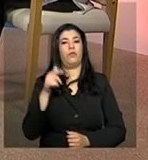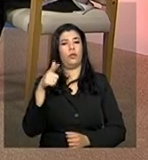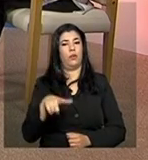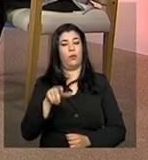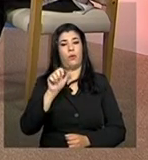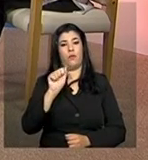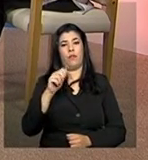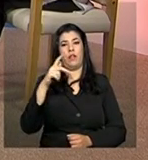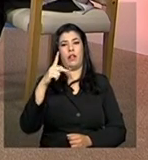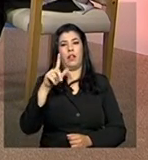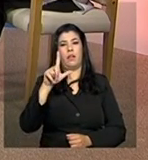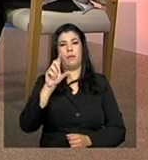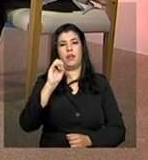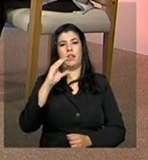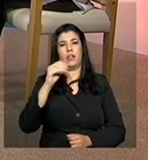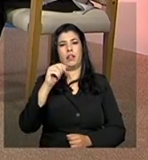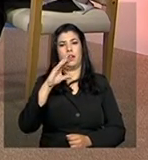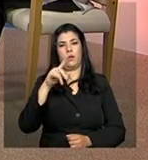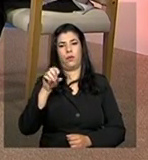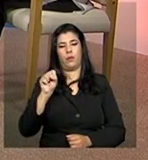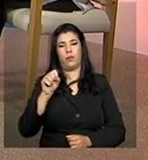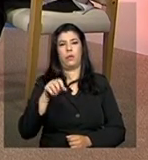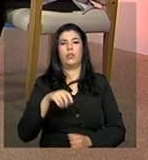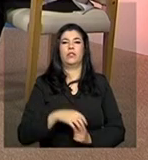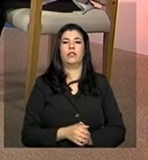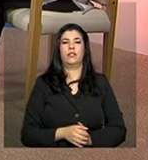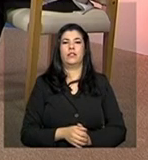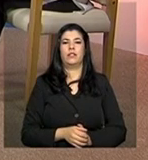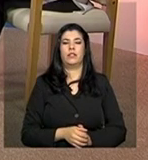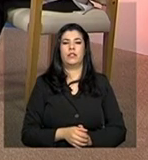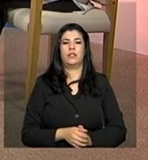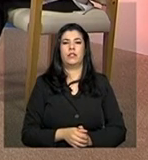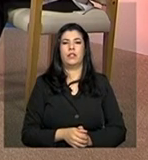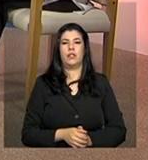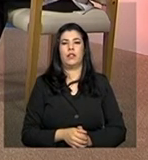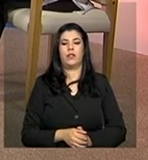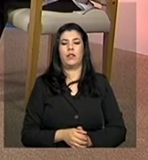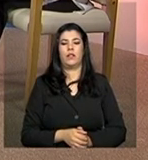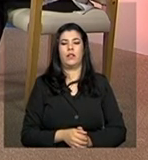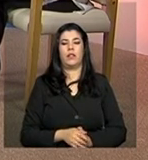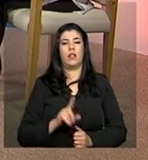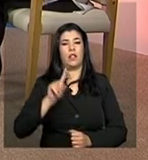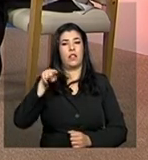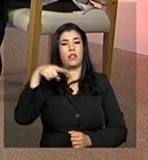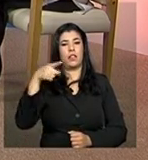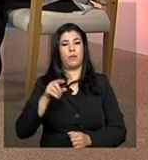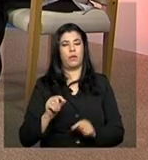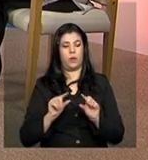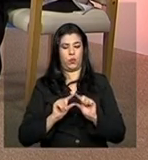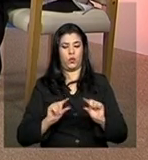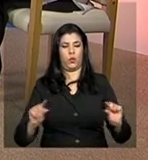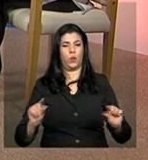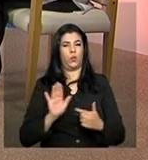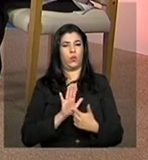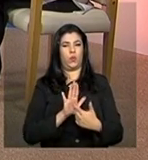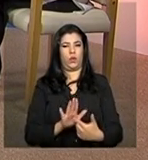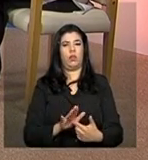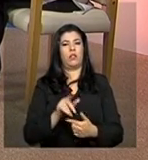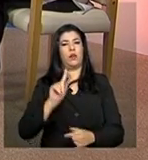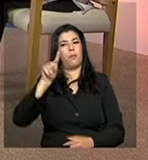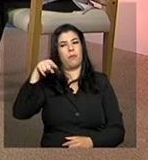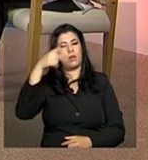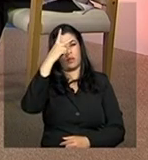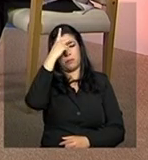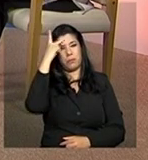.mds.gov.br, barra Quinez. Depois a gente acredita no próximo bloco para os